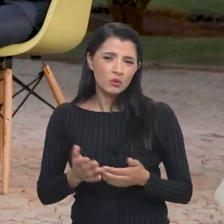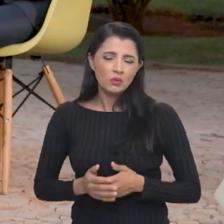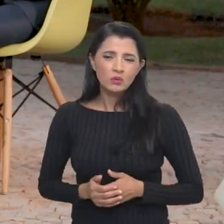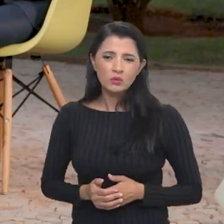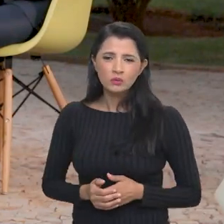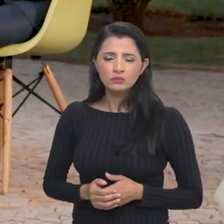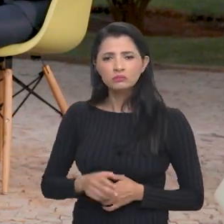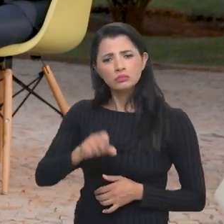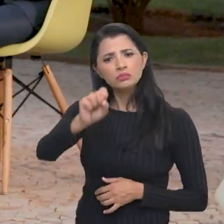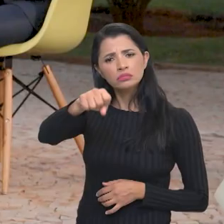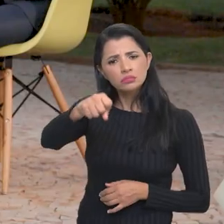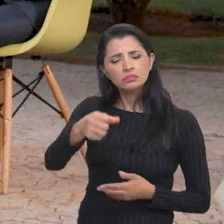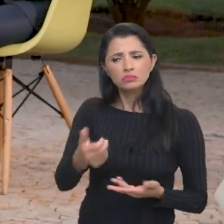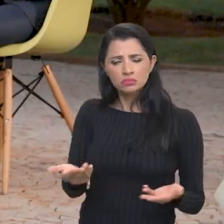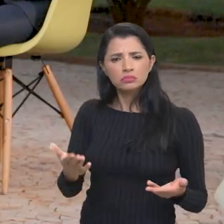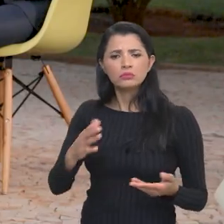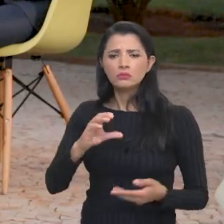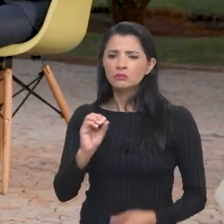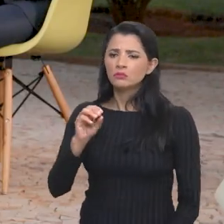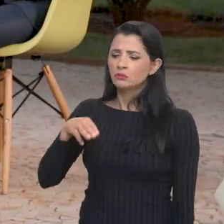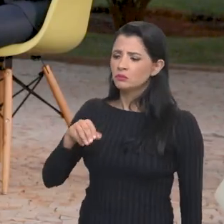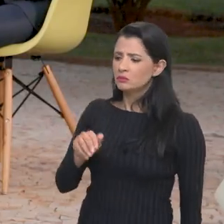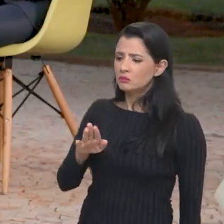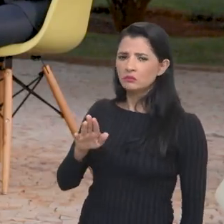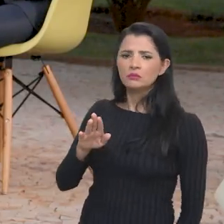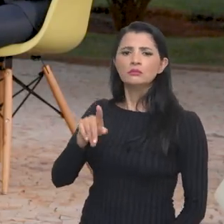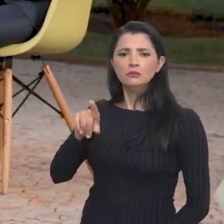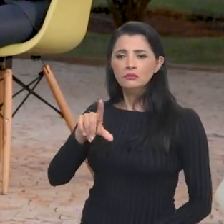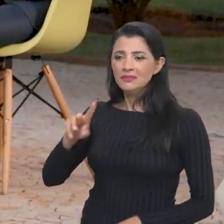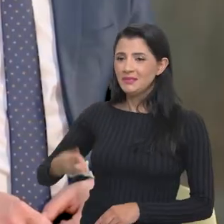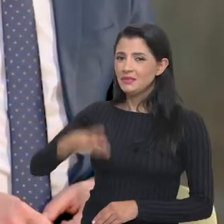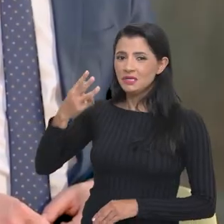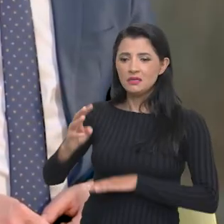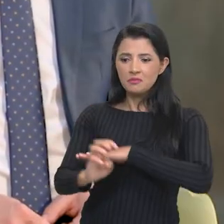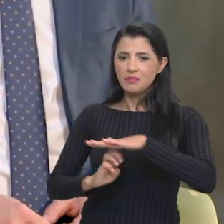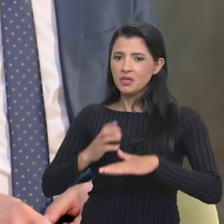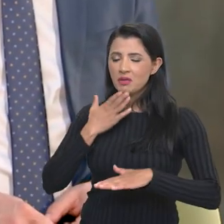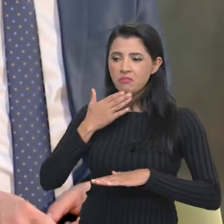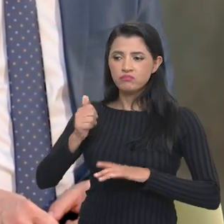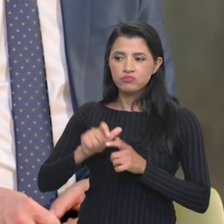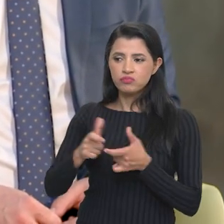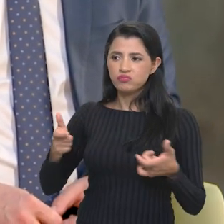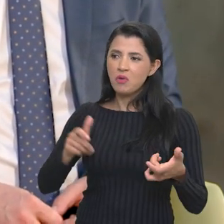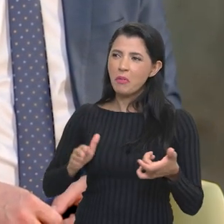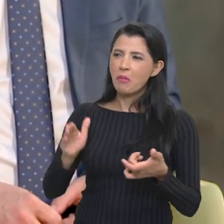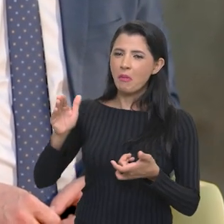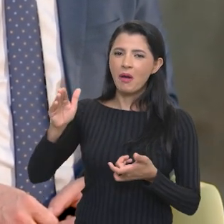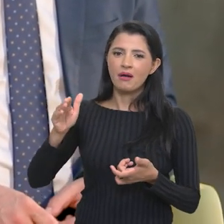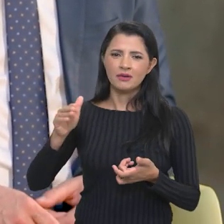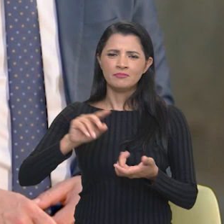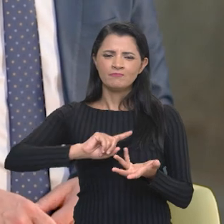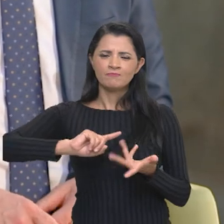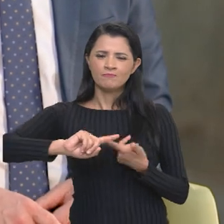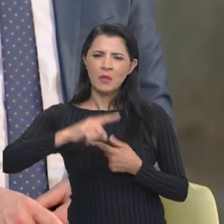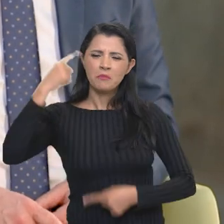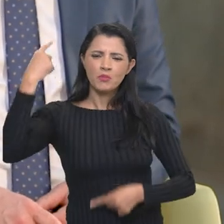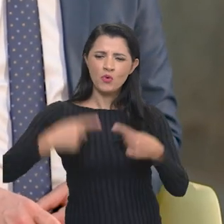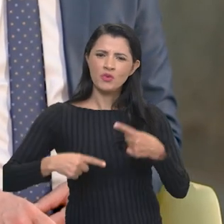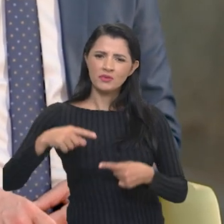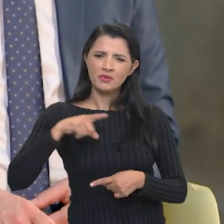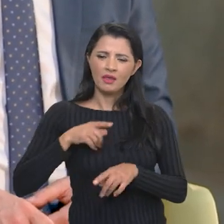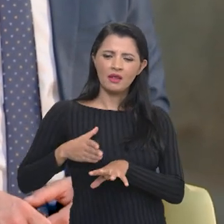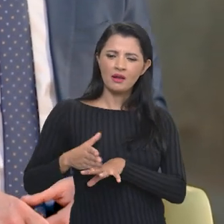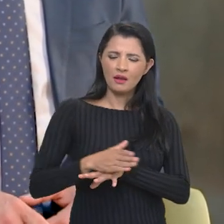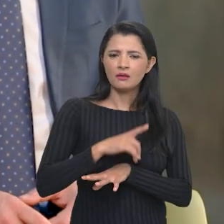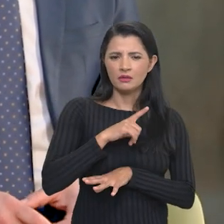foi assim, dessa forma agora? Exatamente. A Conab, como eu falei, é a terceira empresa mais capilar do país. Uma diversidade